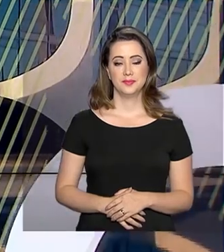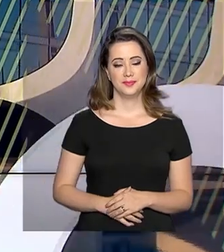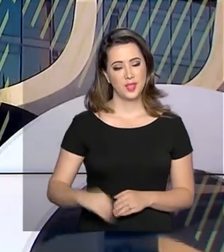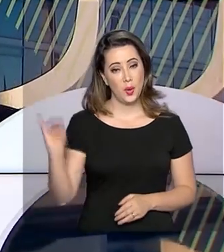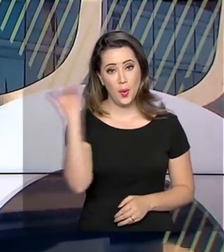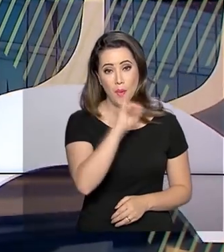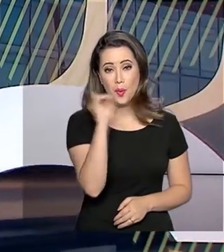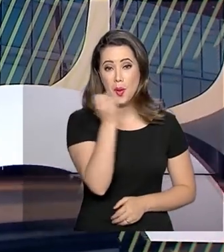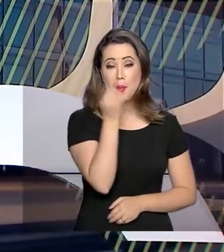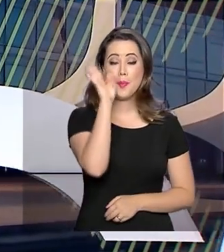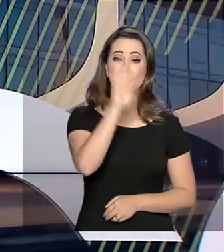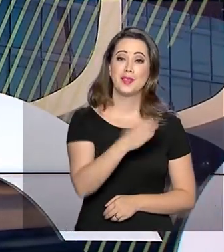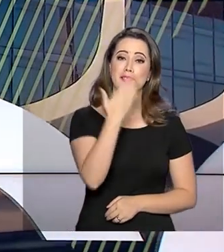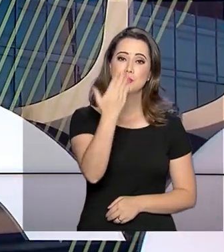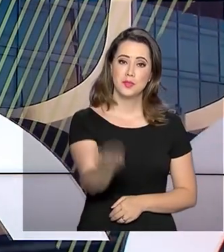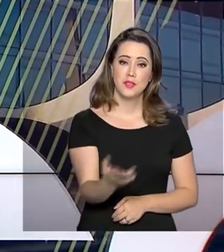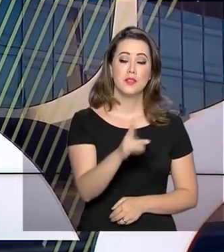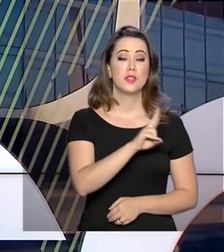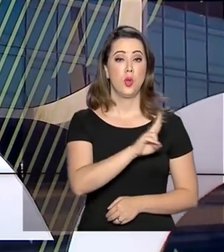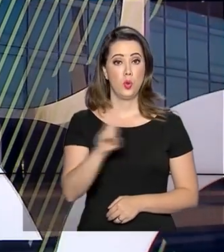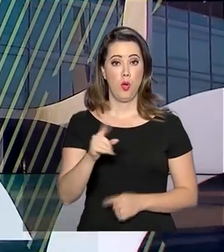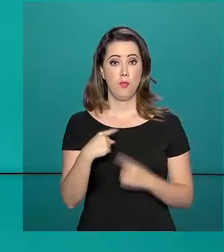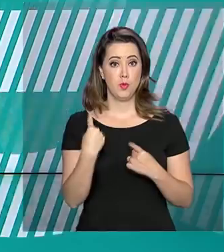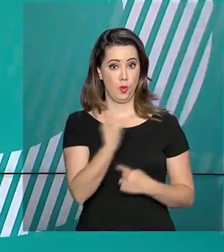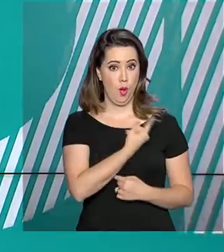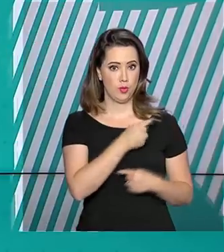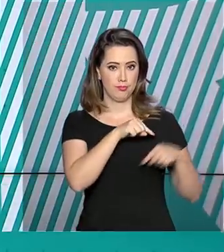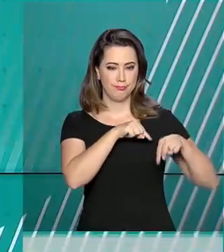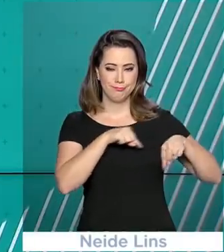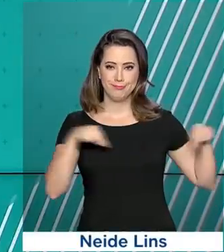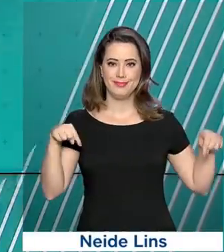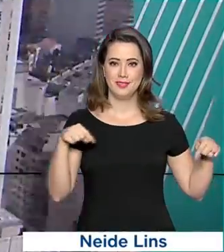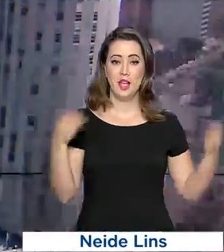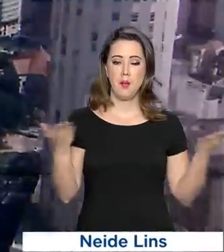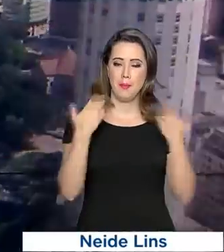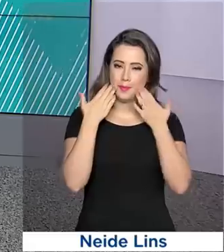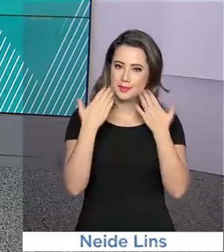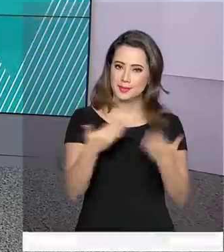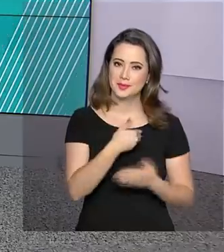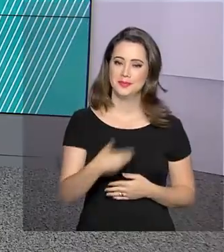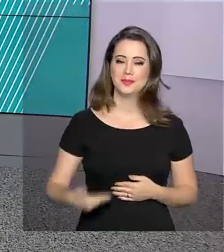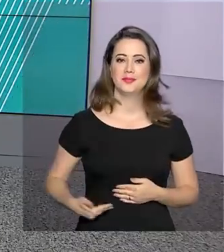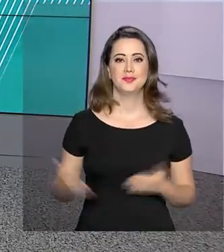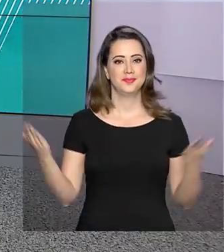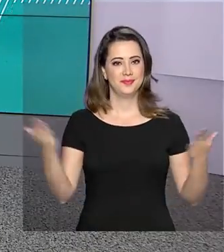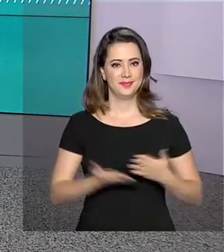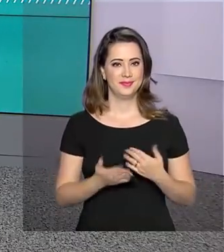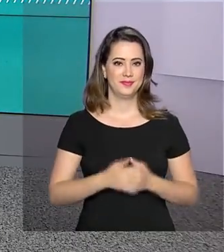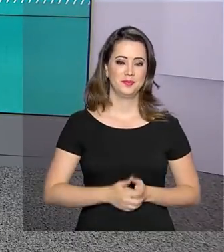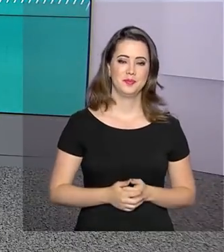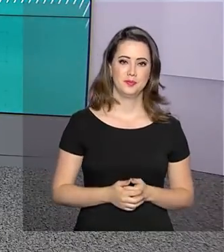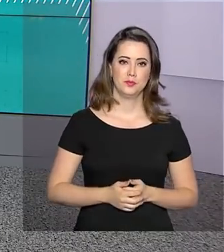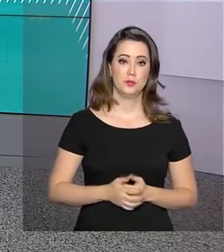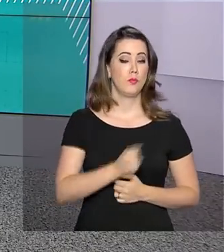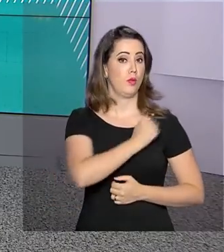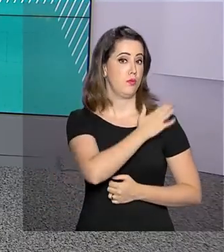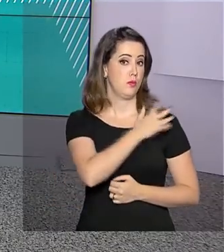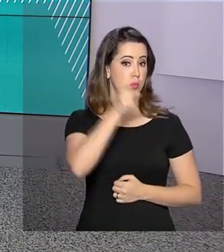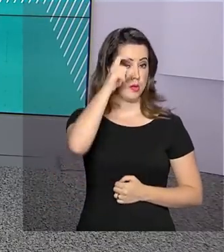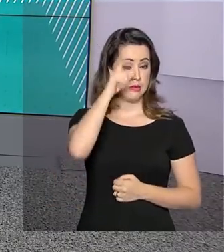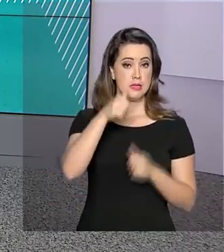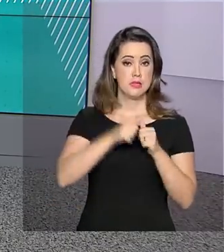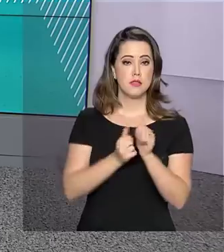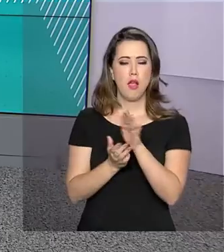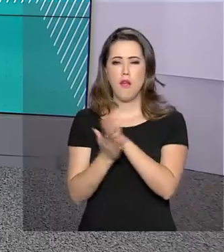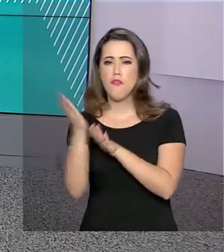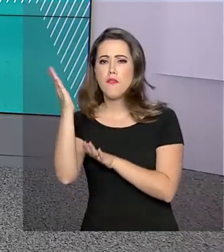Olá, boa tarde para você. Eu sou o Roberto Camargo e está no ar o governo agora. O vice-presidente Hamilton Mourão está